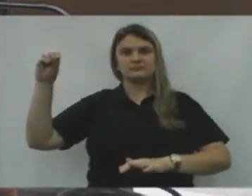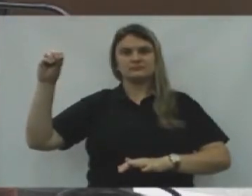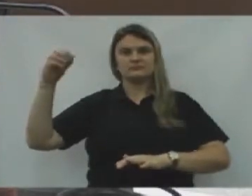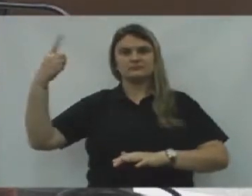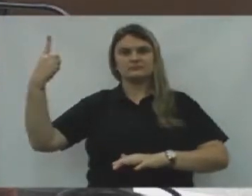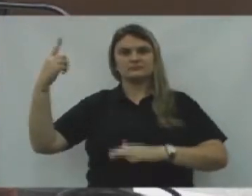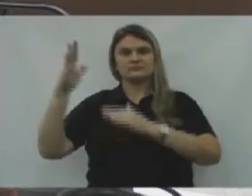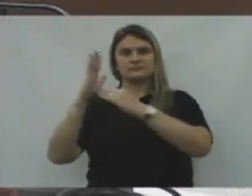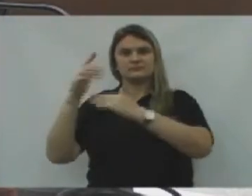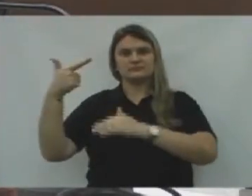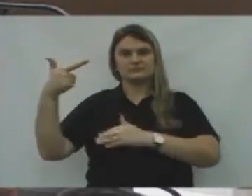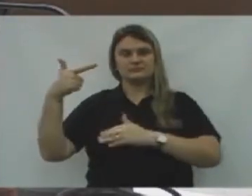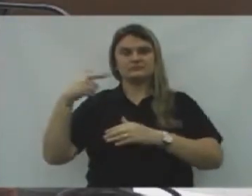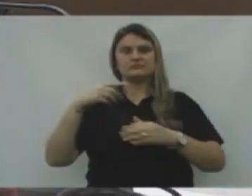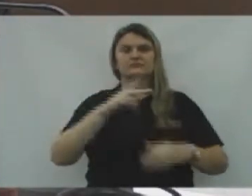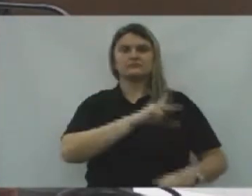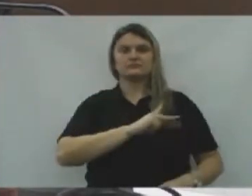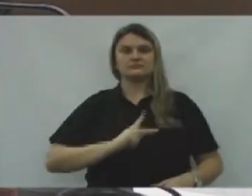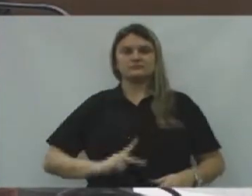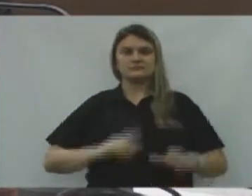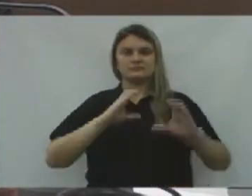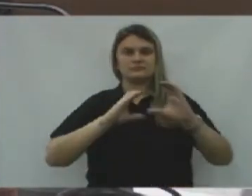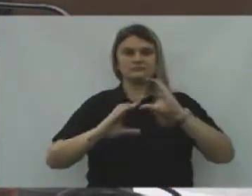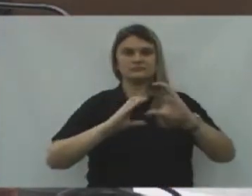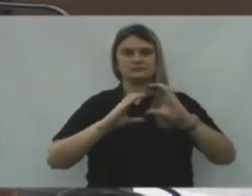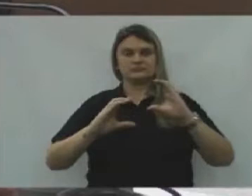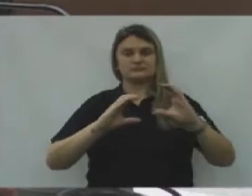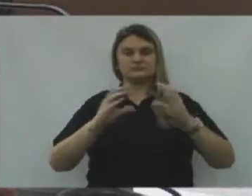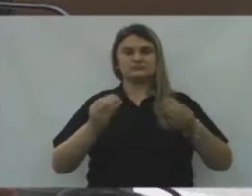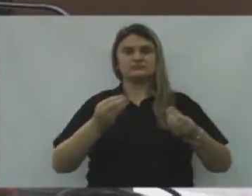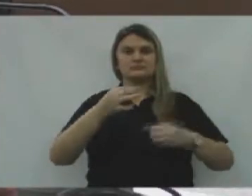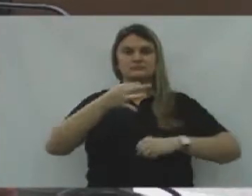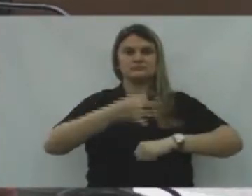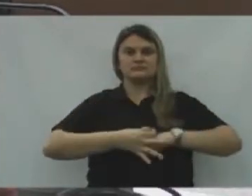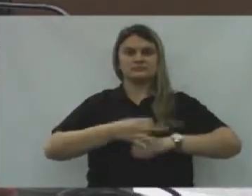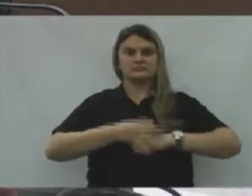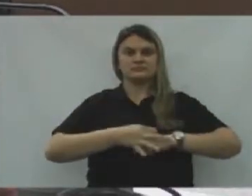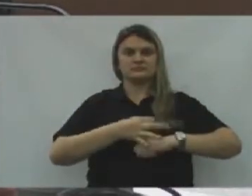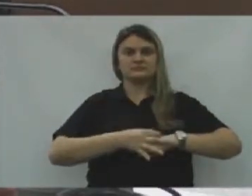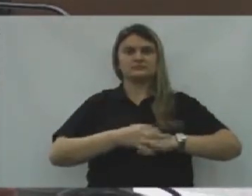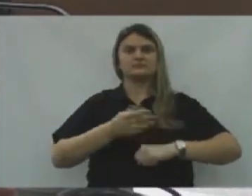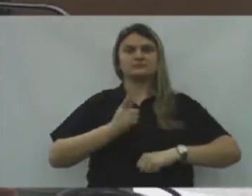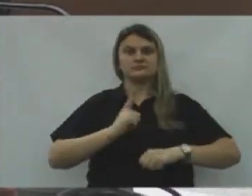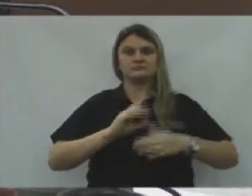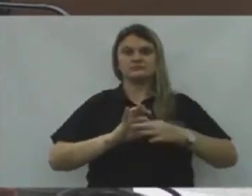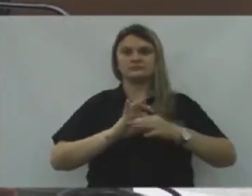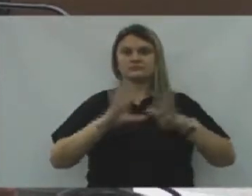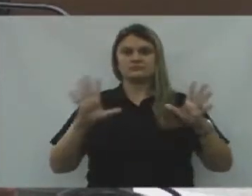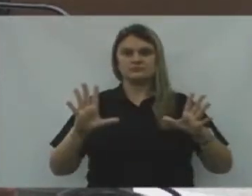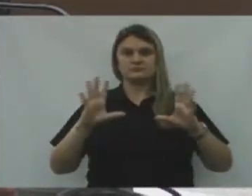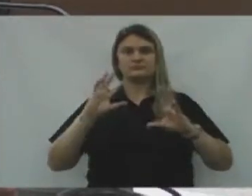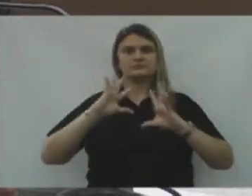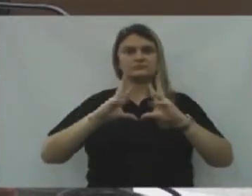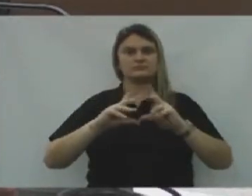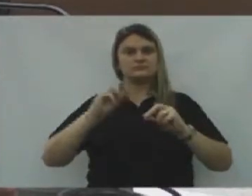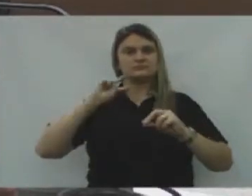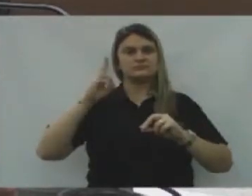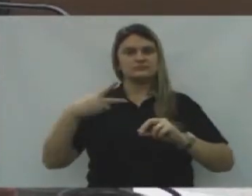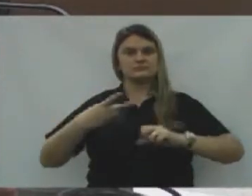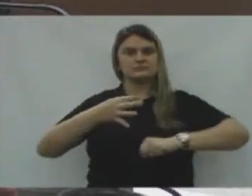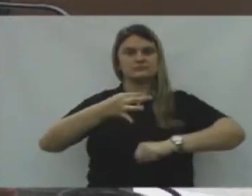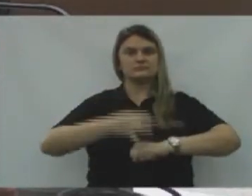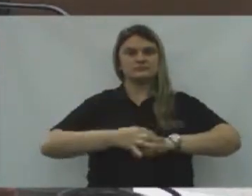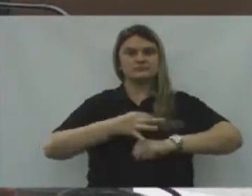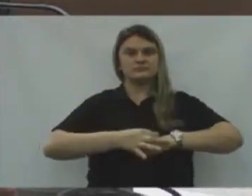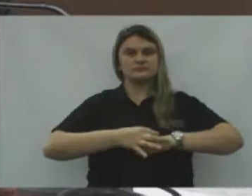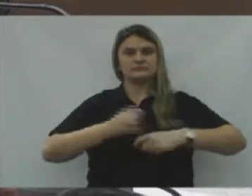presidência, Conforme a informação do setor contábil, Encontra-se à disposição dos senhores vereadores, O balancete